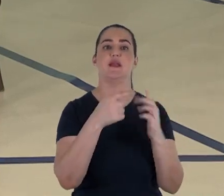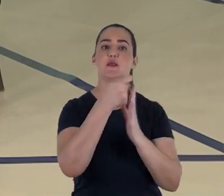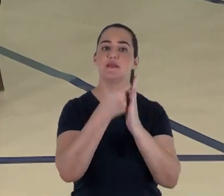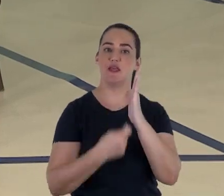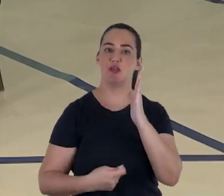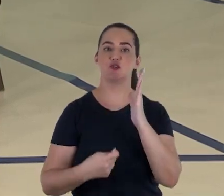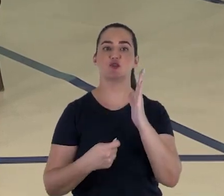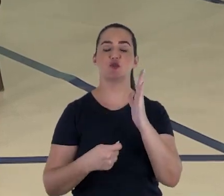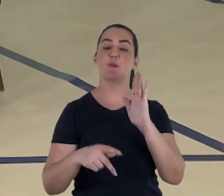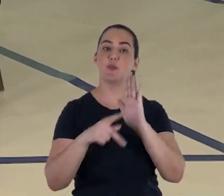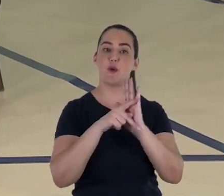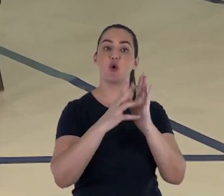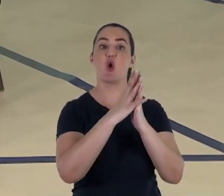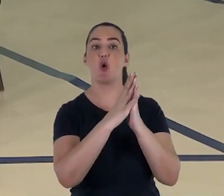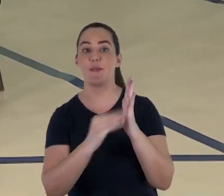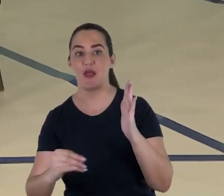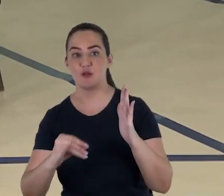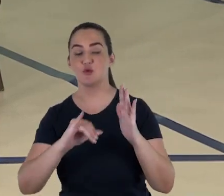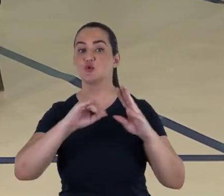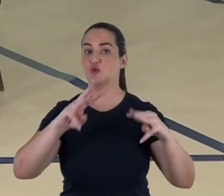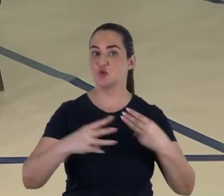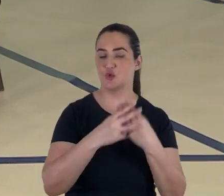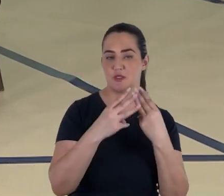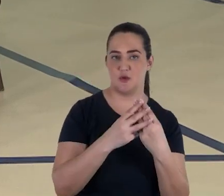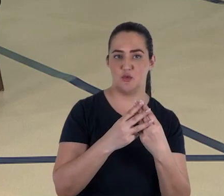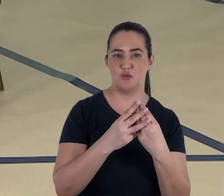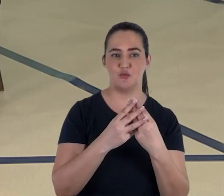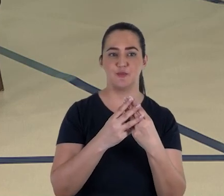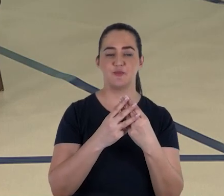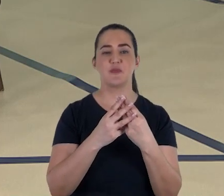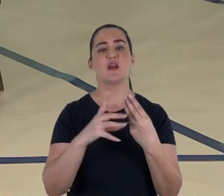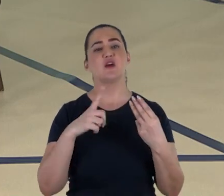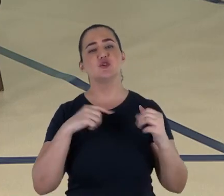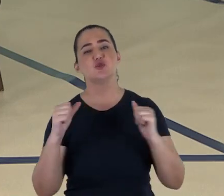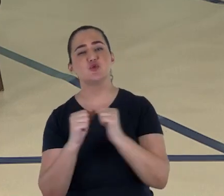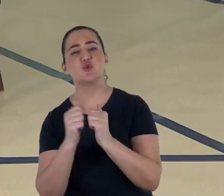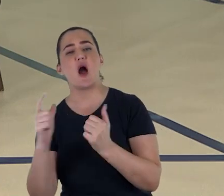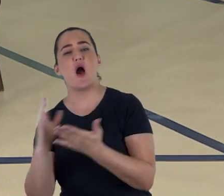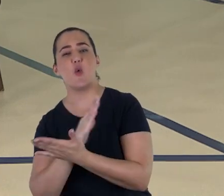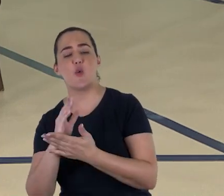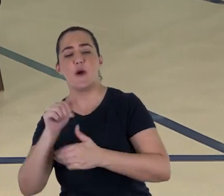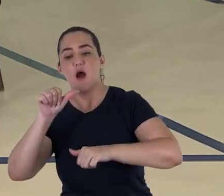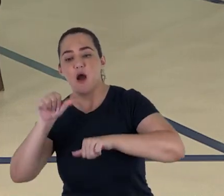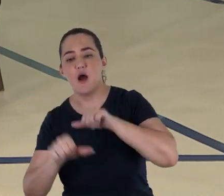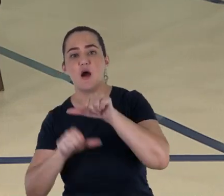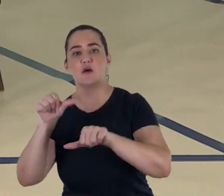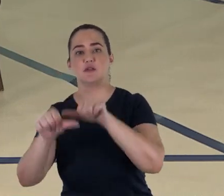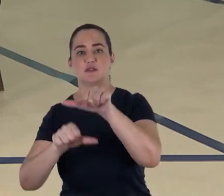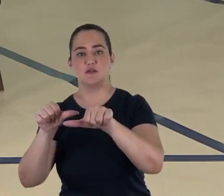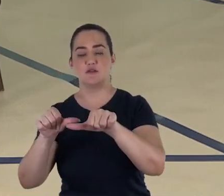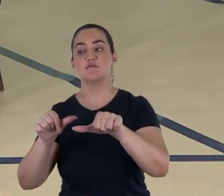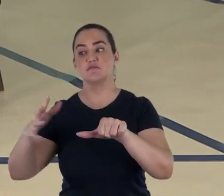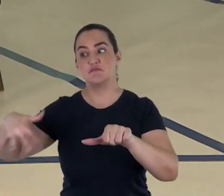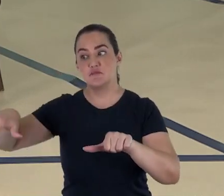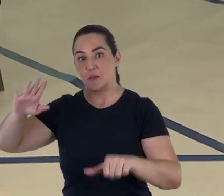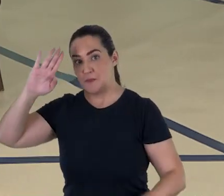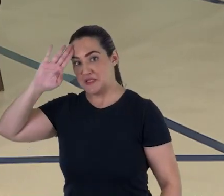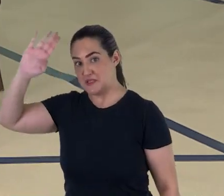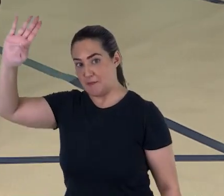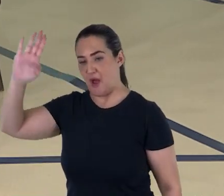Essas duas versões em conjunto com algumas alterações fizeram com que os principais